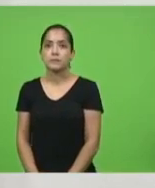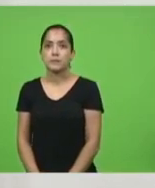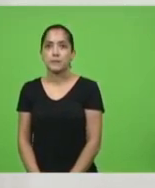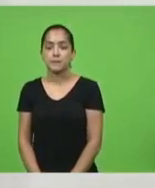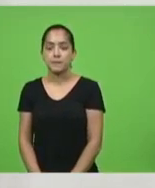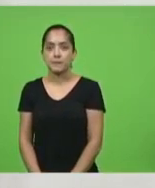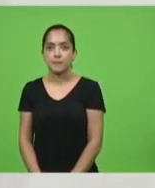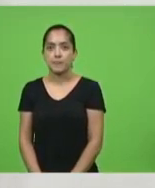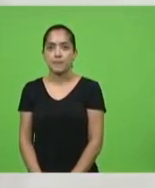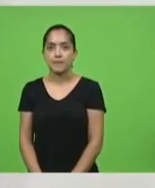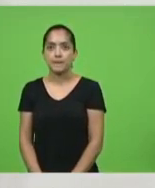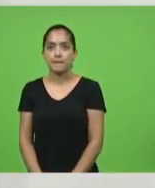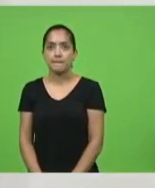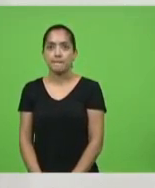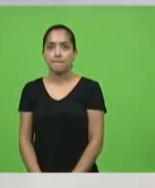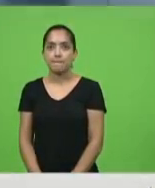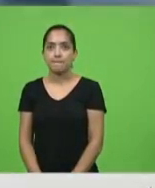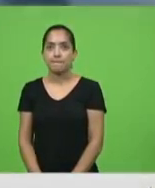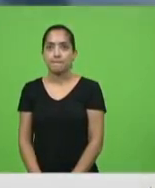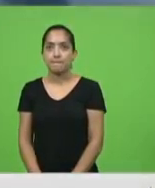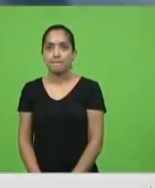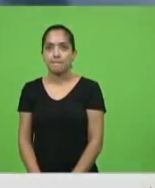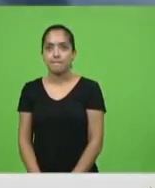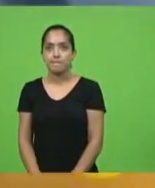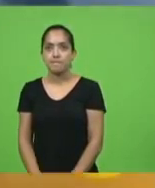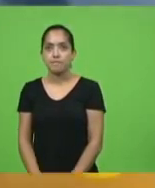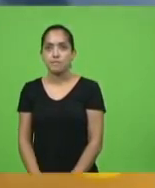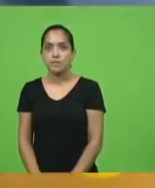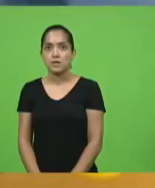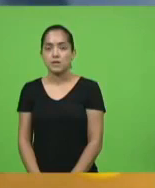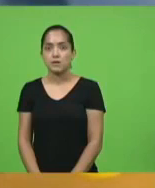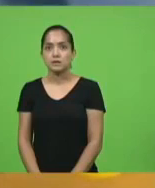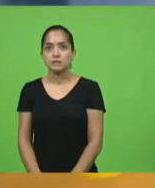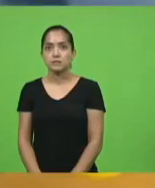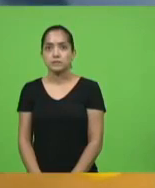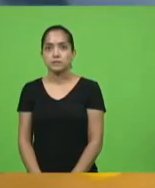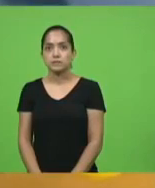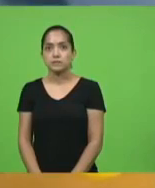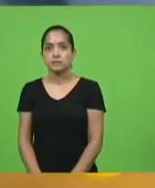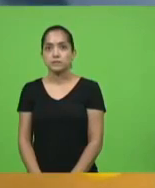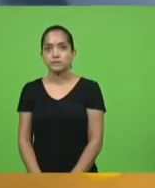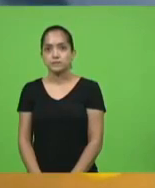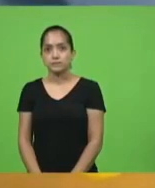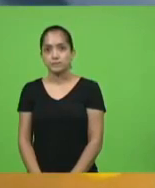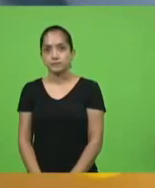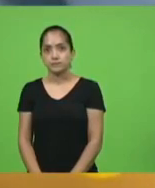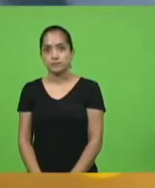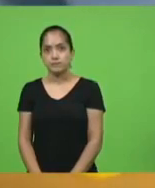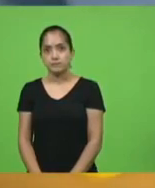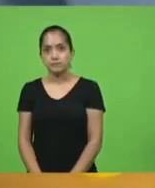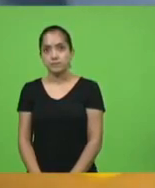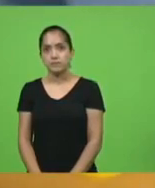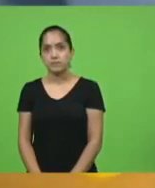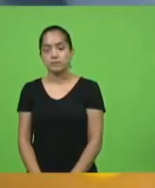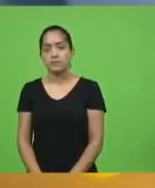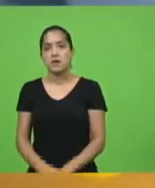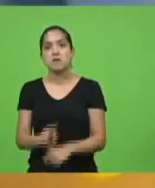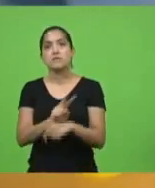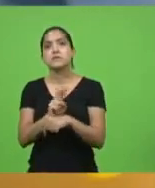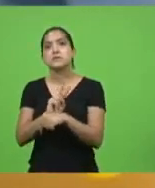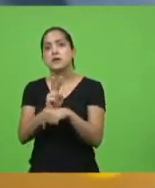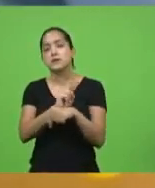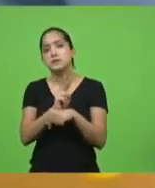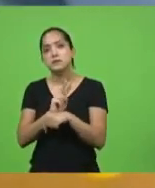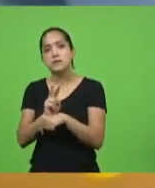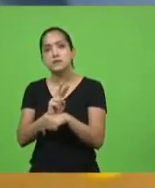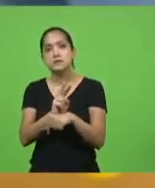E eu não vou colocar o fiscal da prefeitura para chegar lá no comércio onde o comerciante está pedindo, pelo amor de Deus, para entrar um cliente,